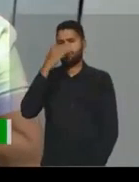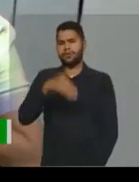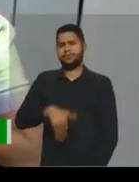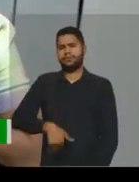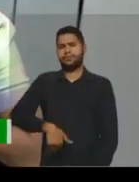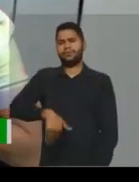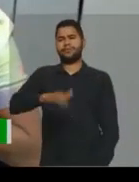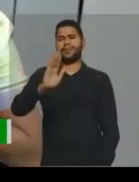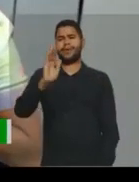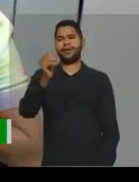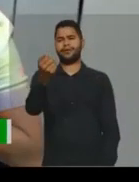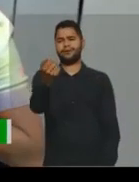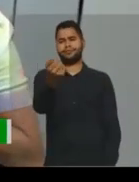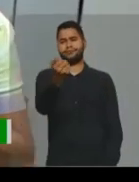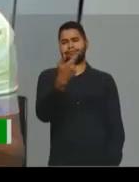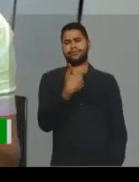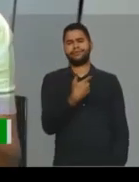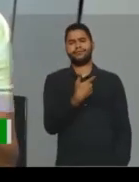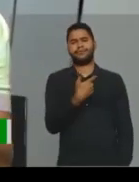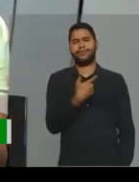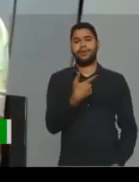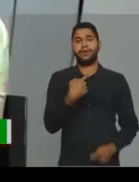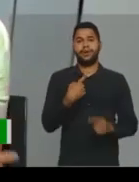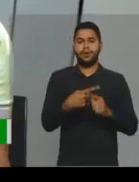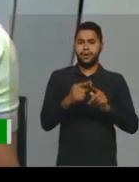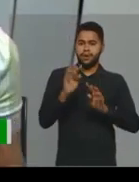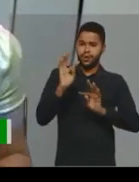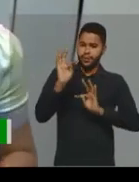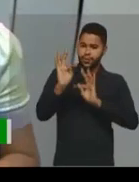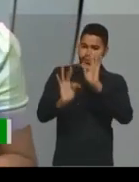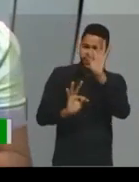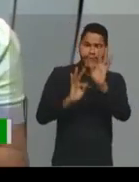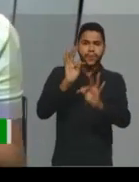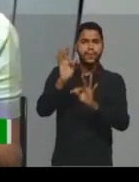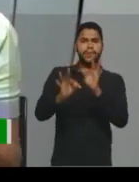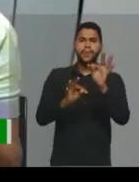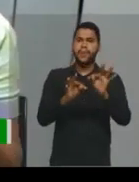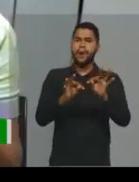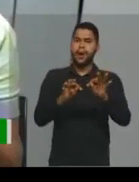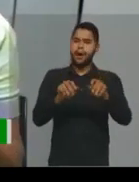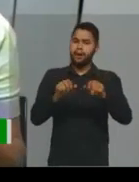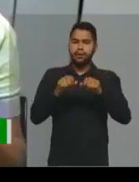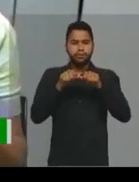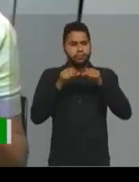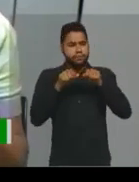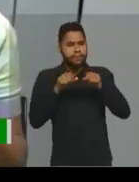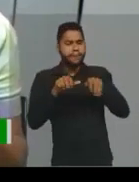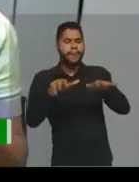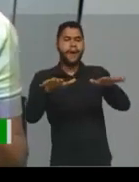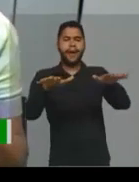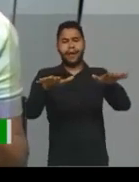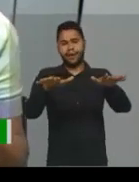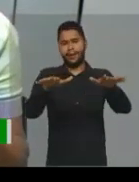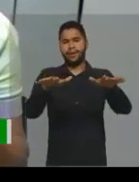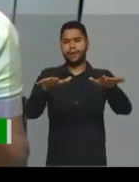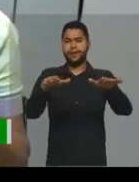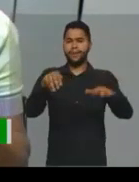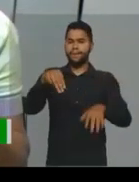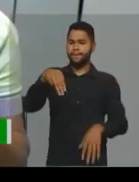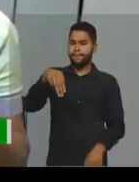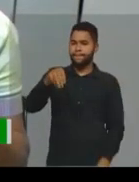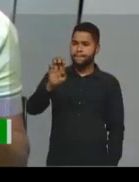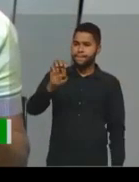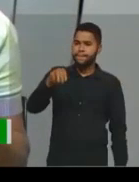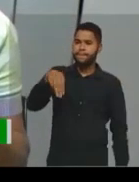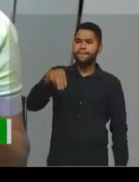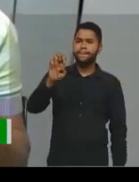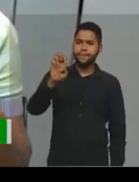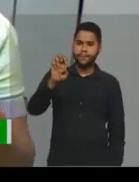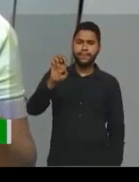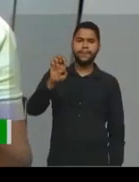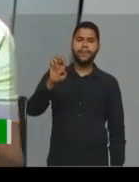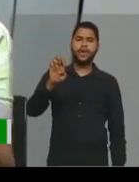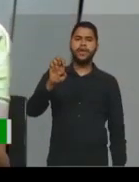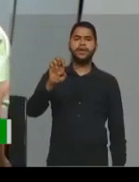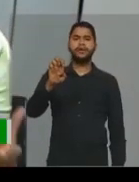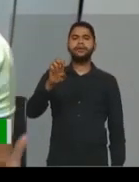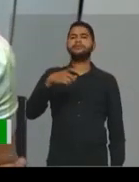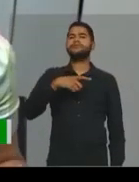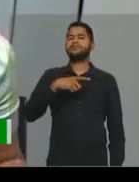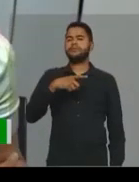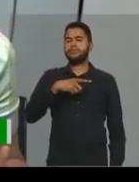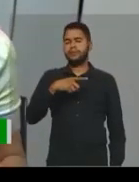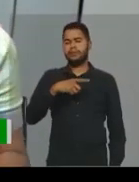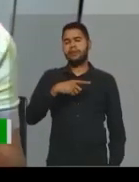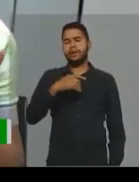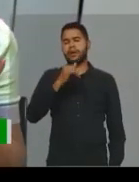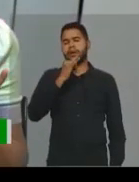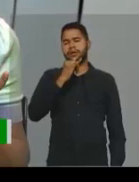do que eu, né, porque a tecnologia está aí, o meme, ele está, é, nas redes